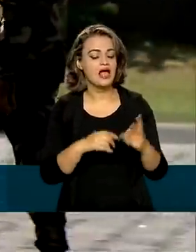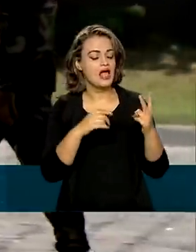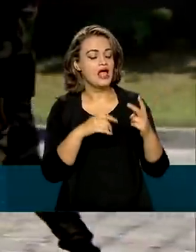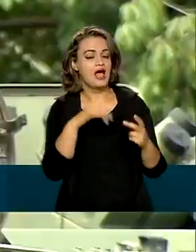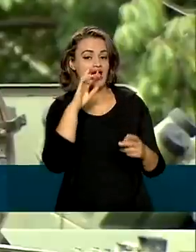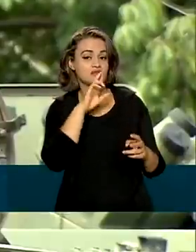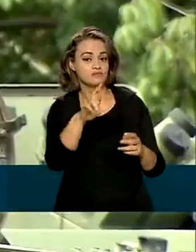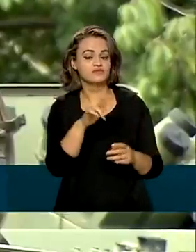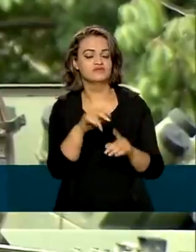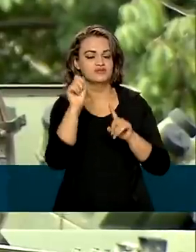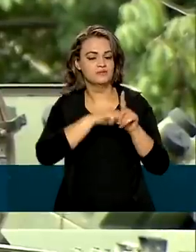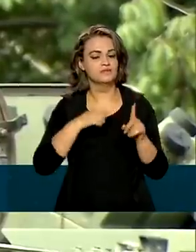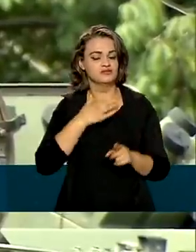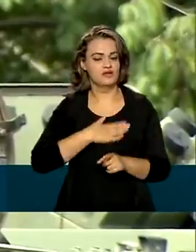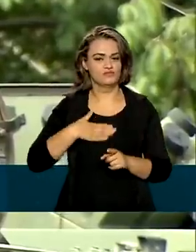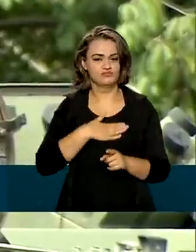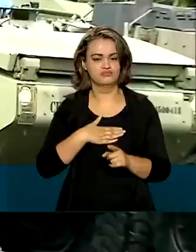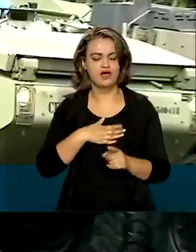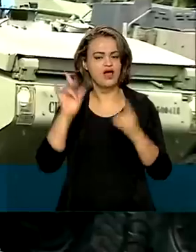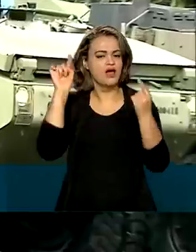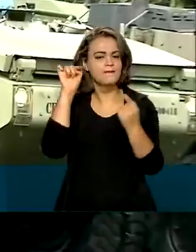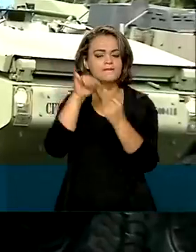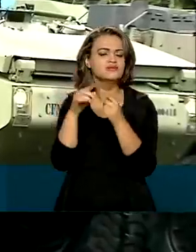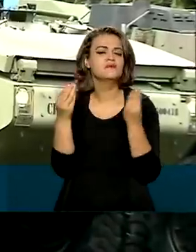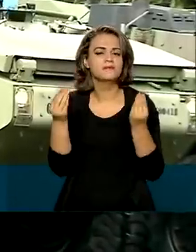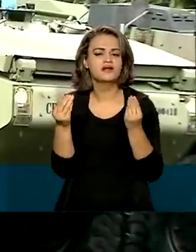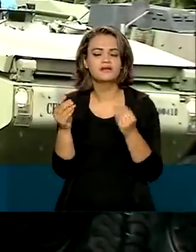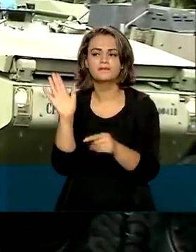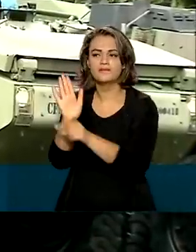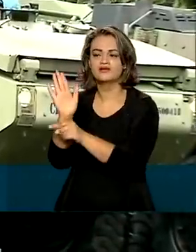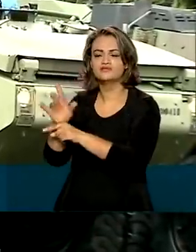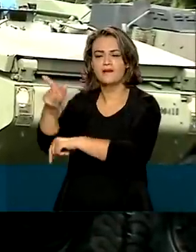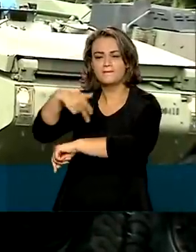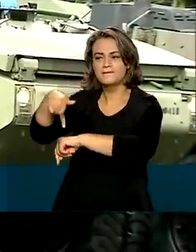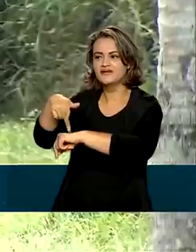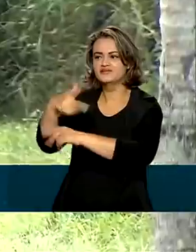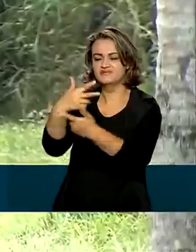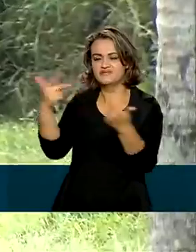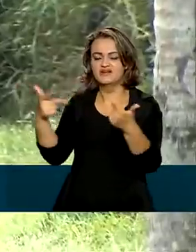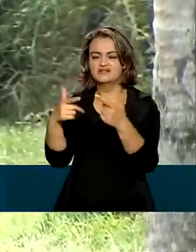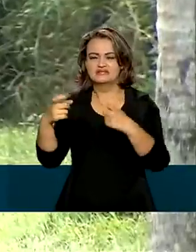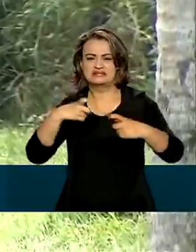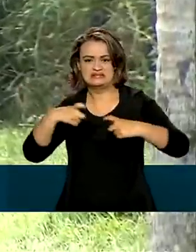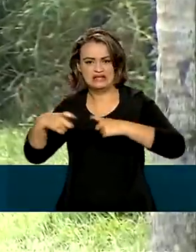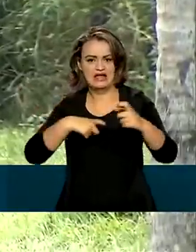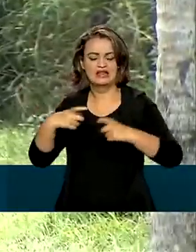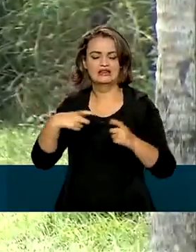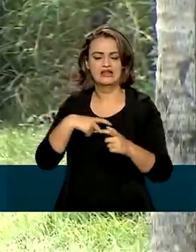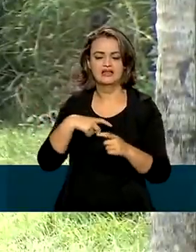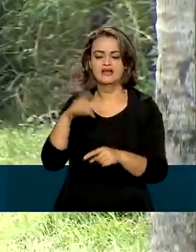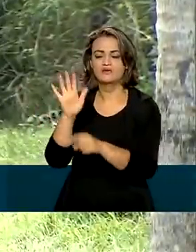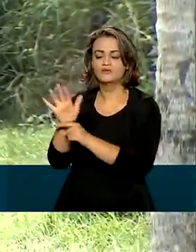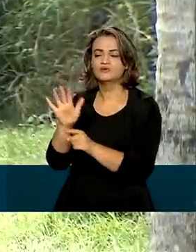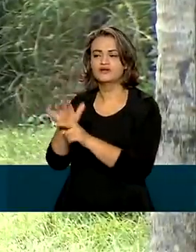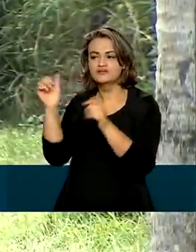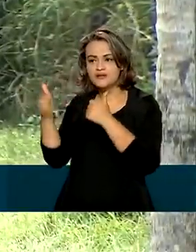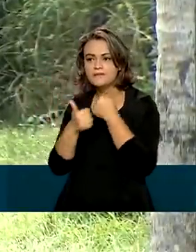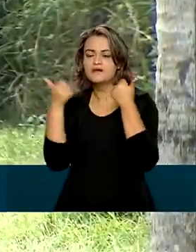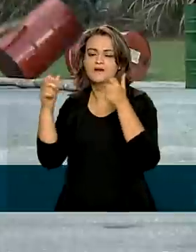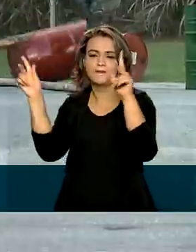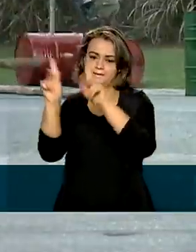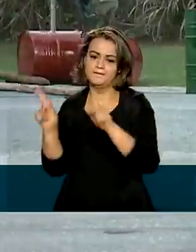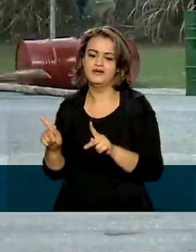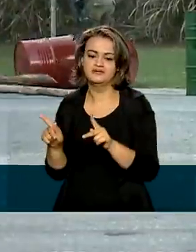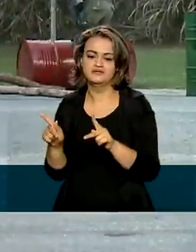em agosto. Essas missões têm como objetivo ajudar países devastados por conflitos a criar condições para a paz.